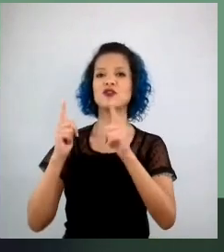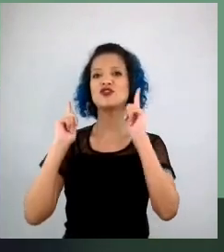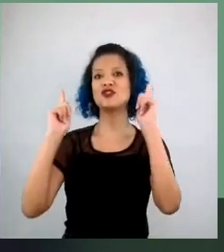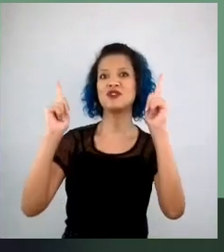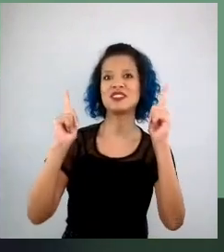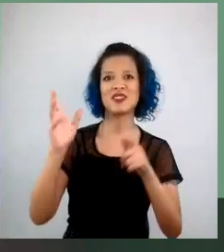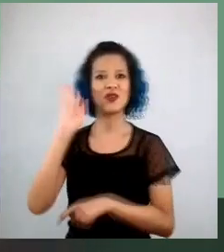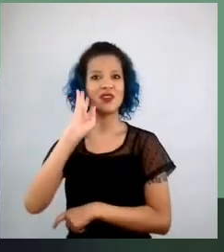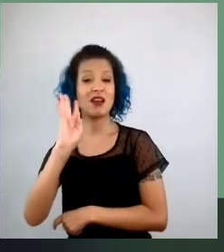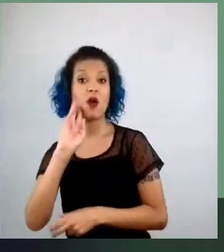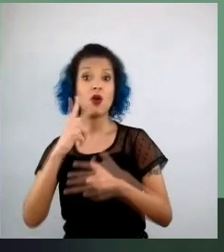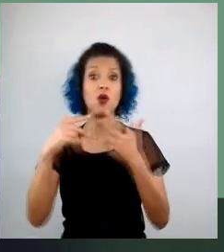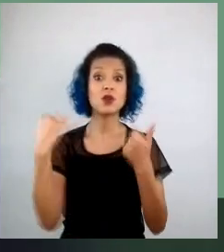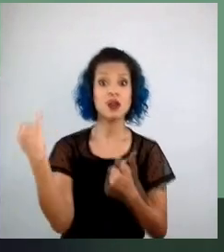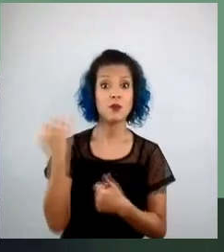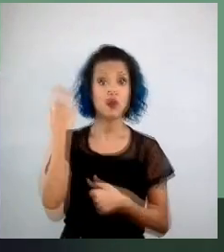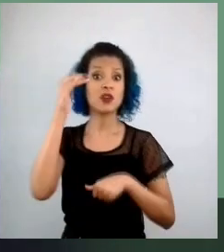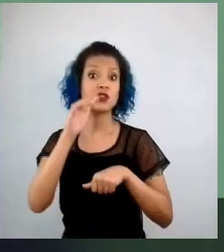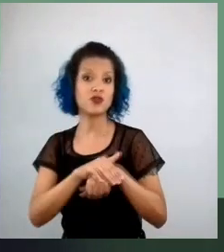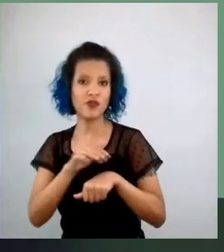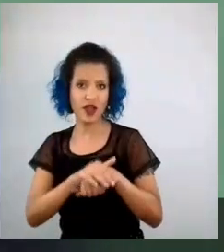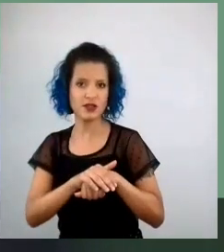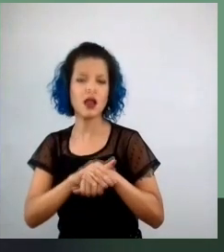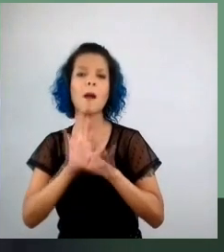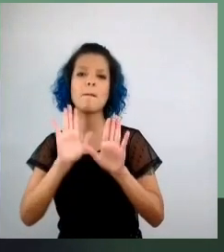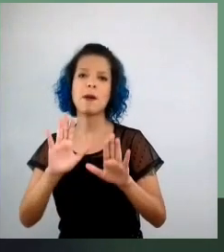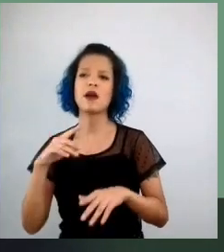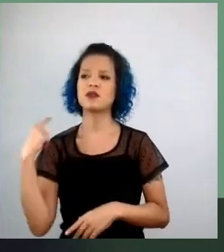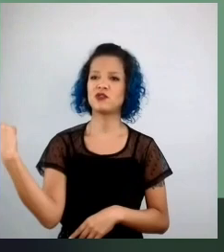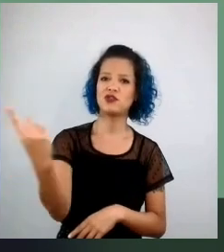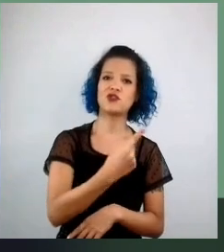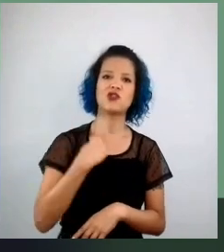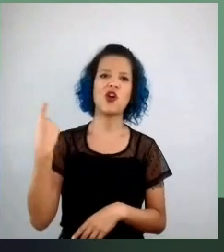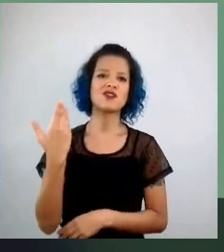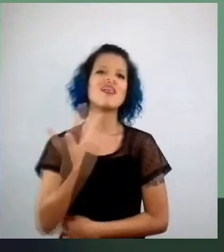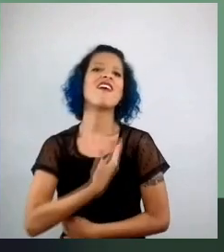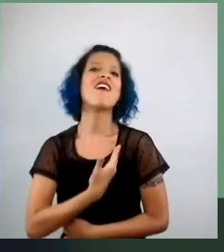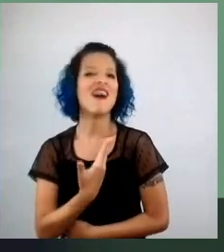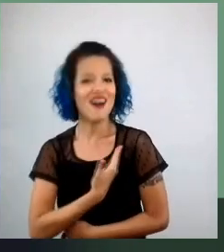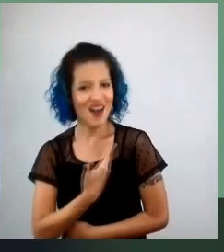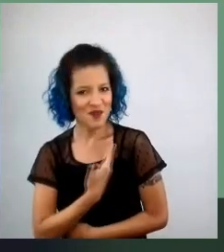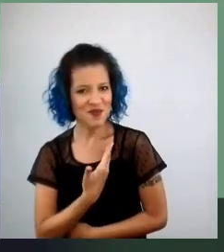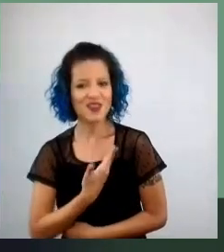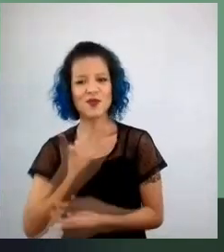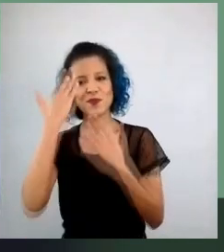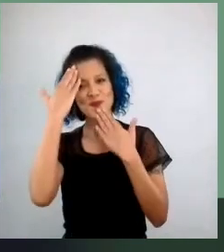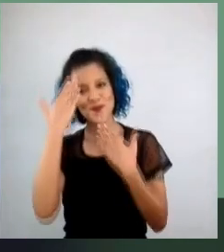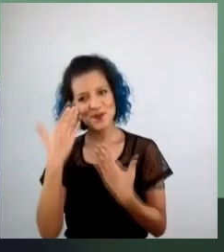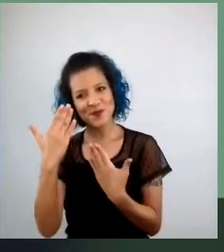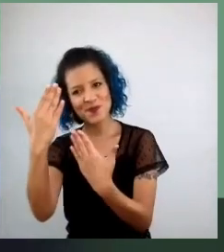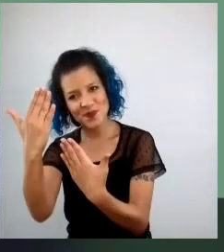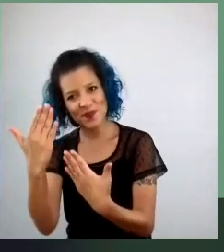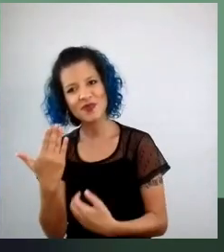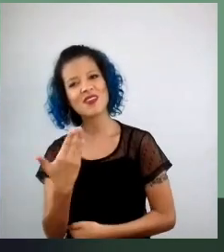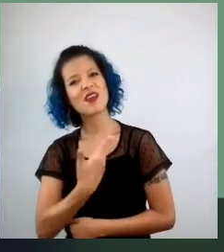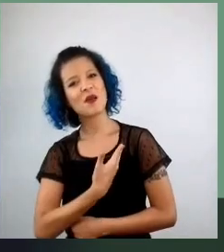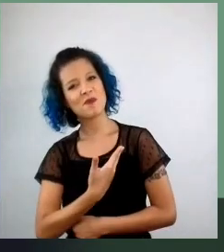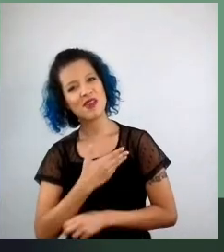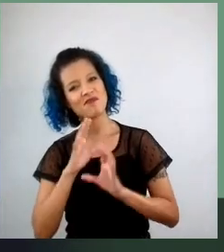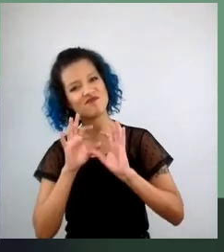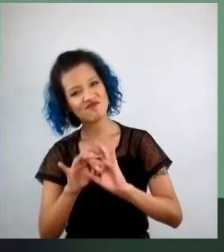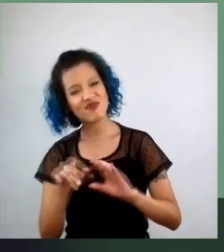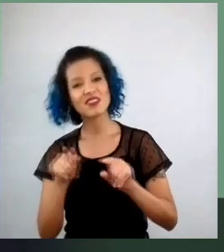importante, a gente é amigo, então, agradeço a construção das amizades e o amor mesmo que tem, né,